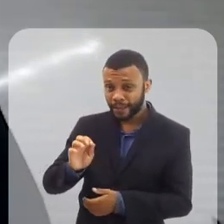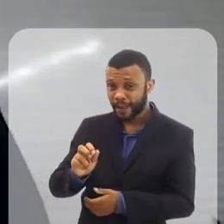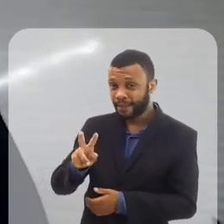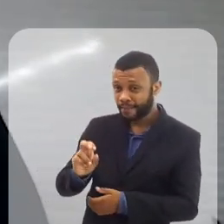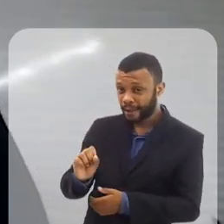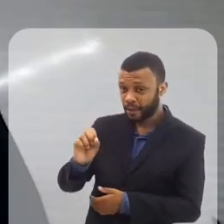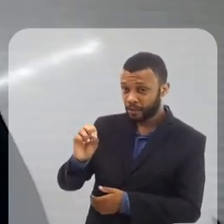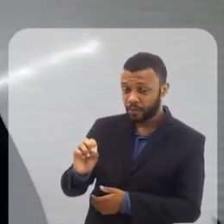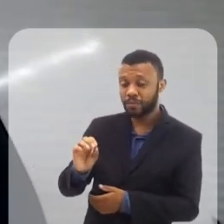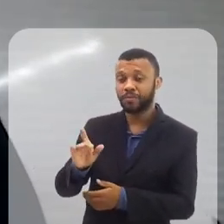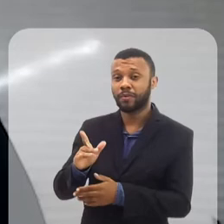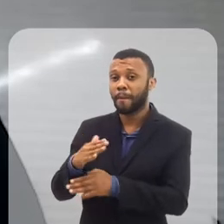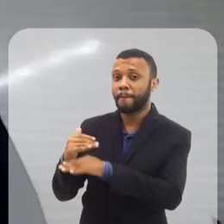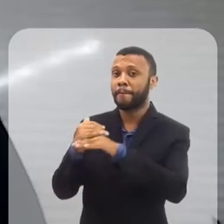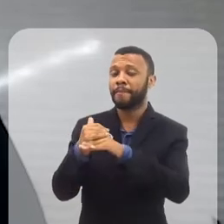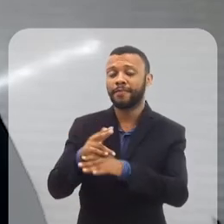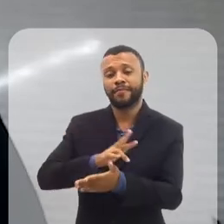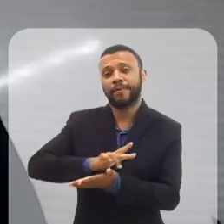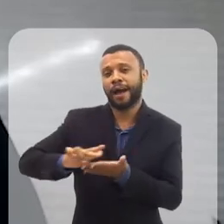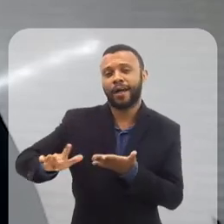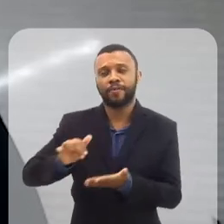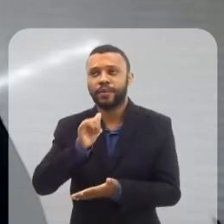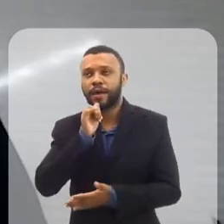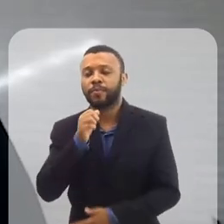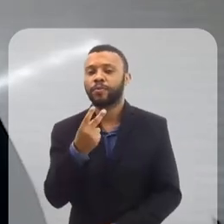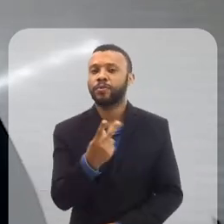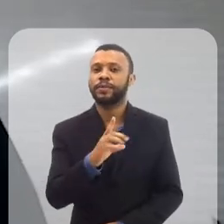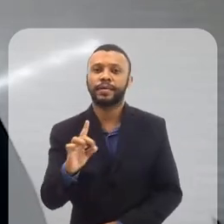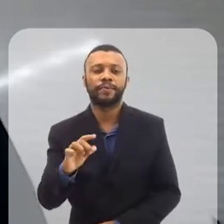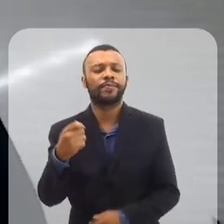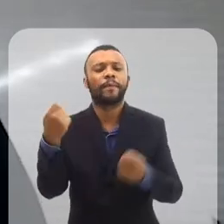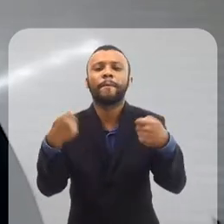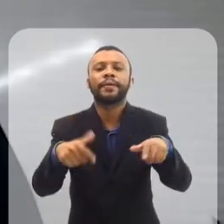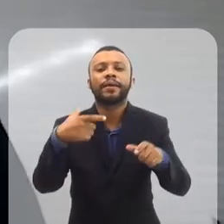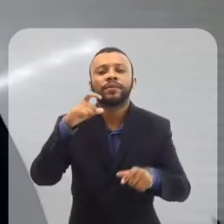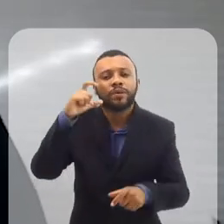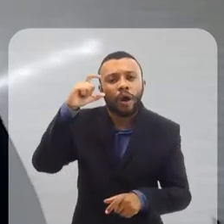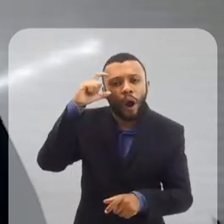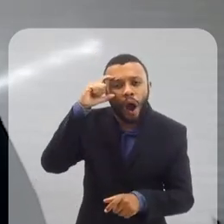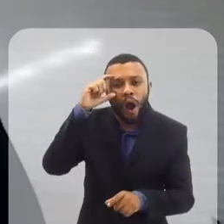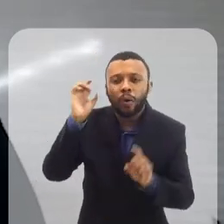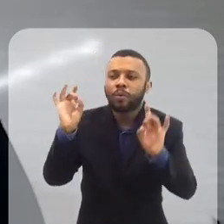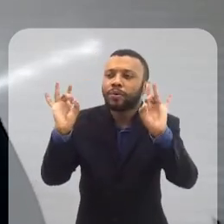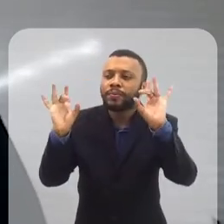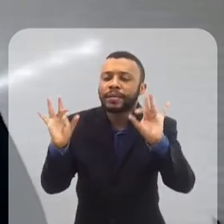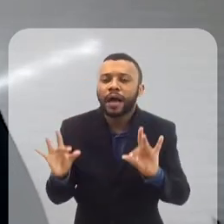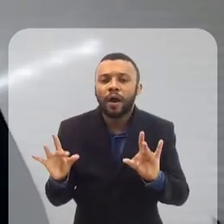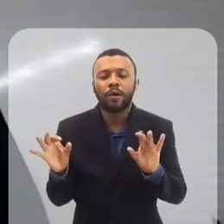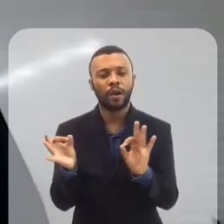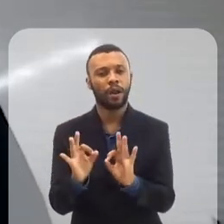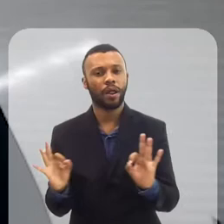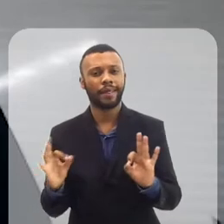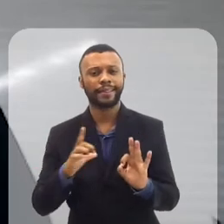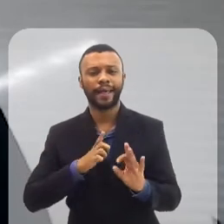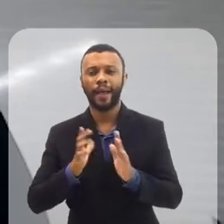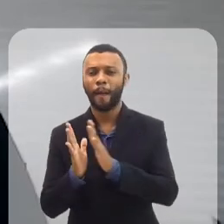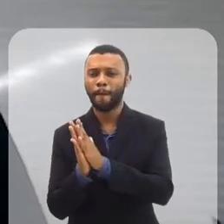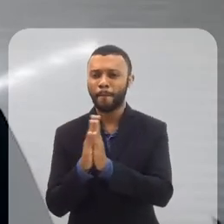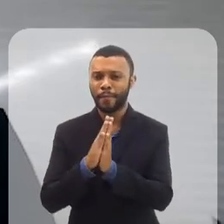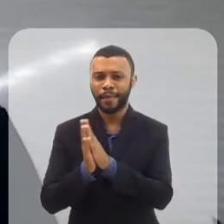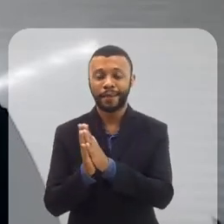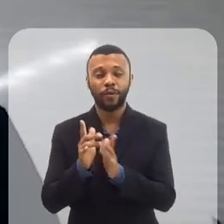metaverso. Existem metaversos que são 2D, que você não precisa de óculos especiais nenhum, e os